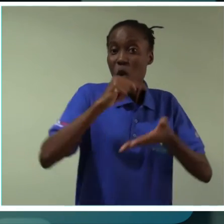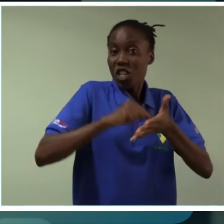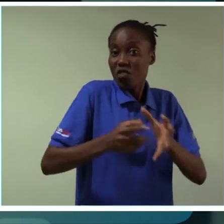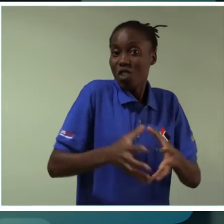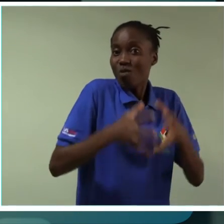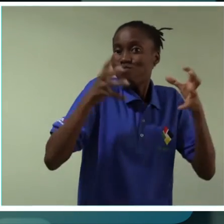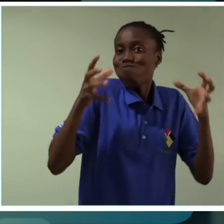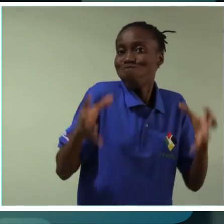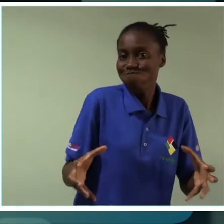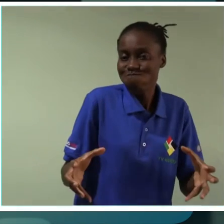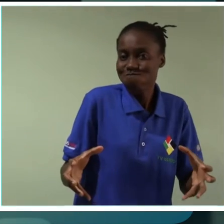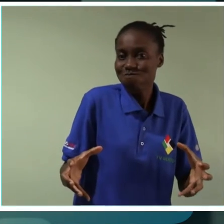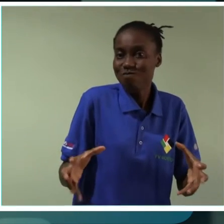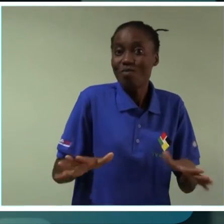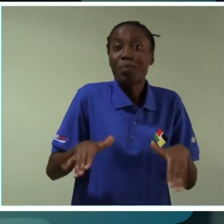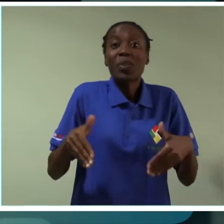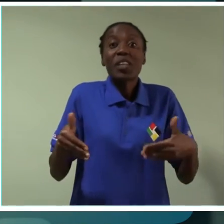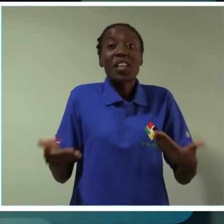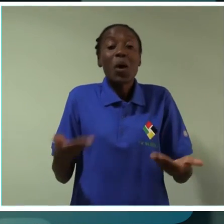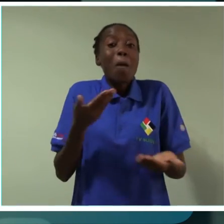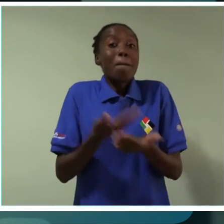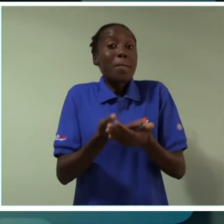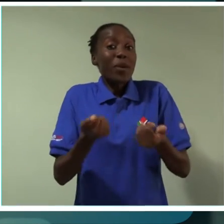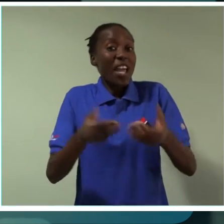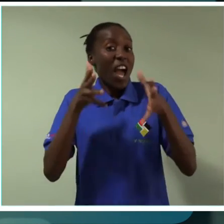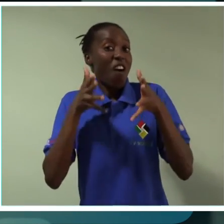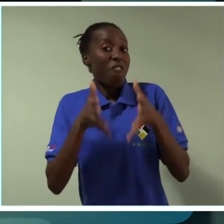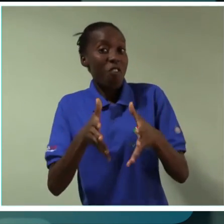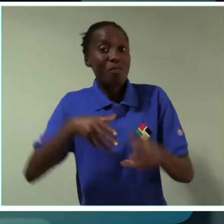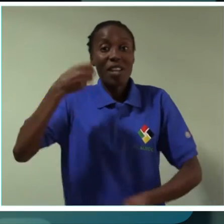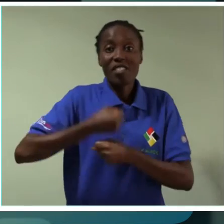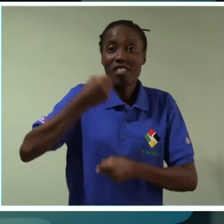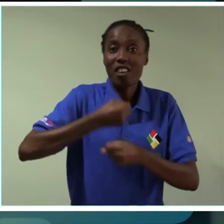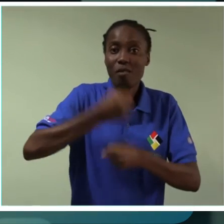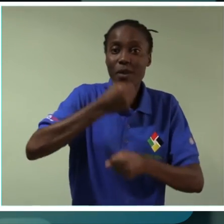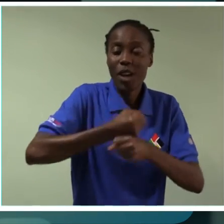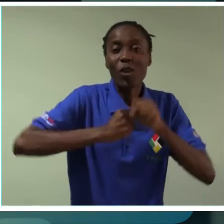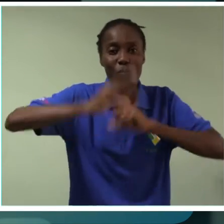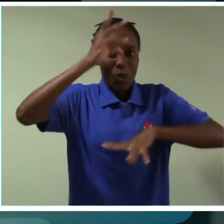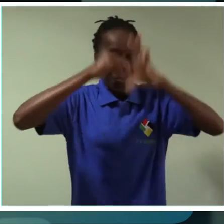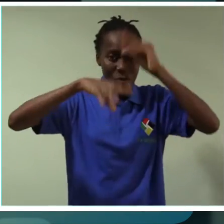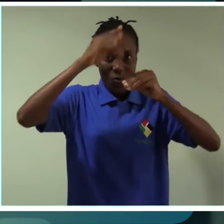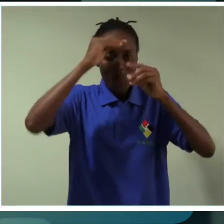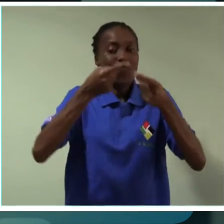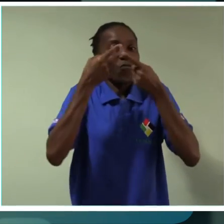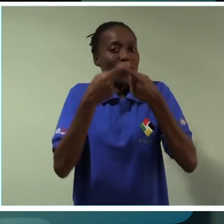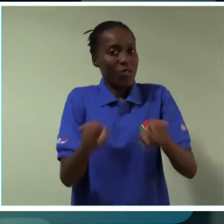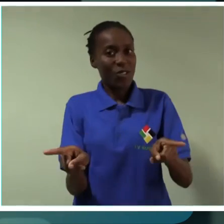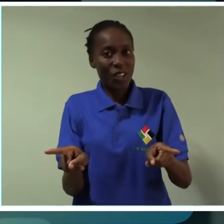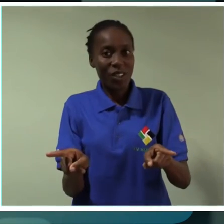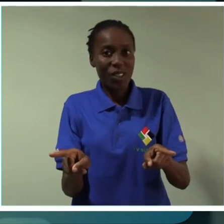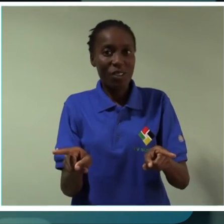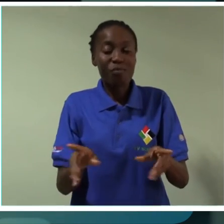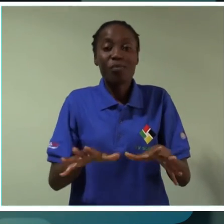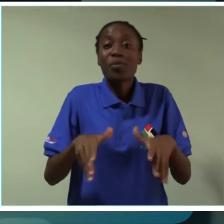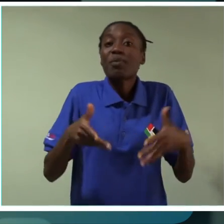são em dobro, porque as condições de trabalho e de aprendizagem são diferentes,